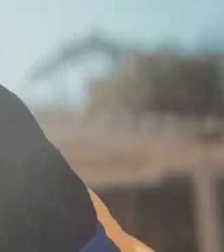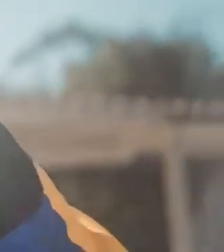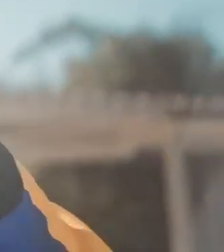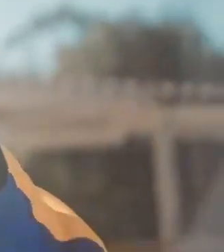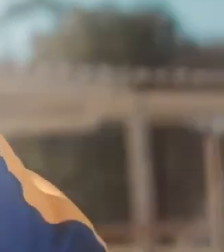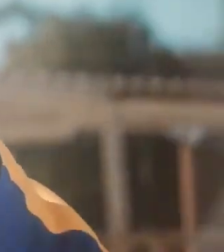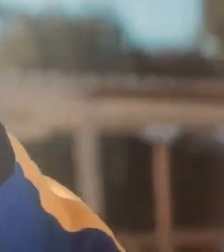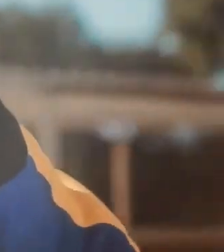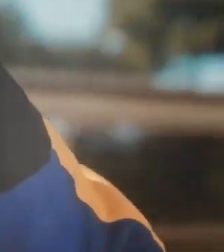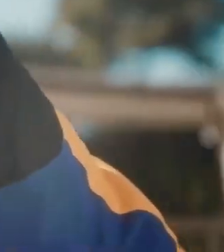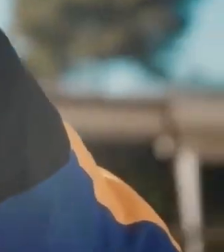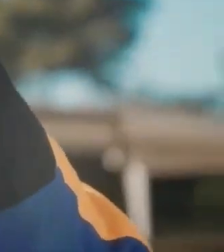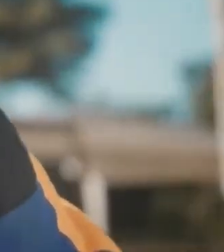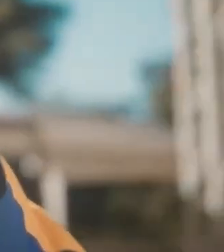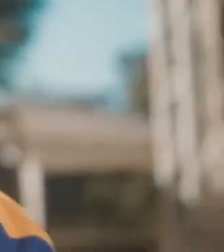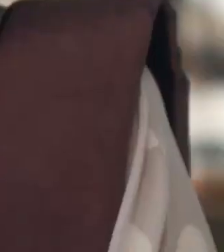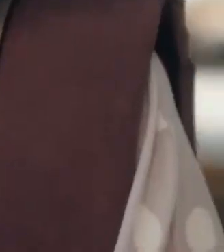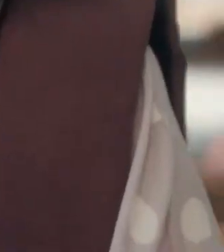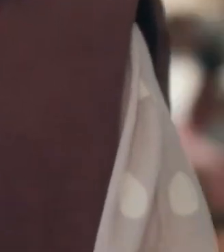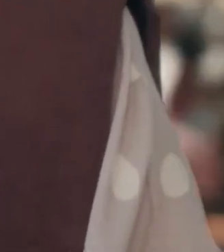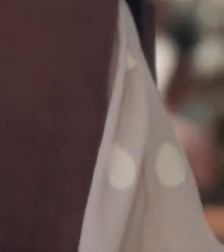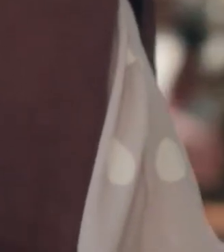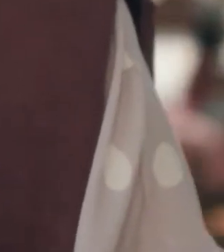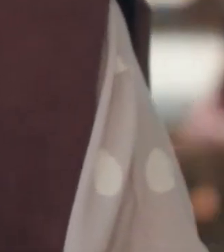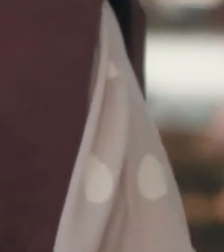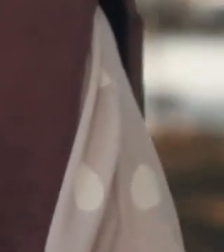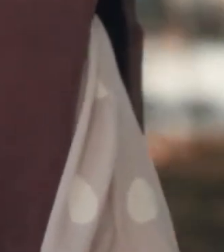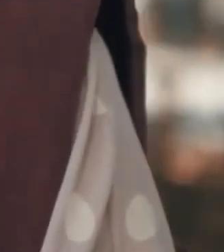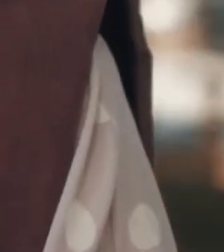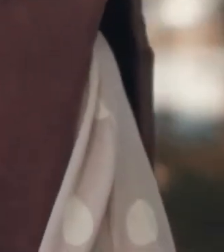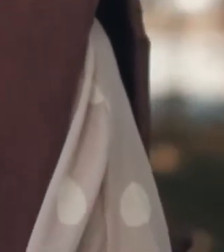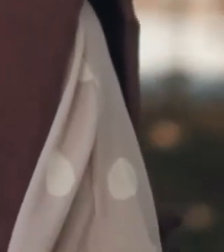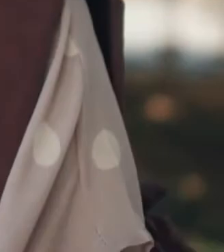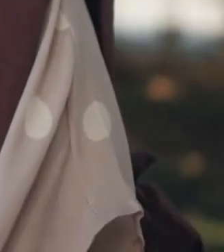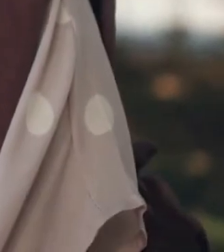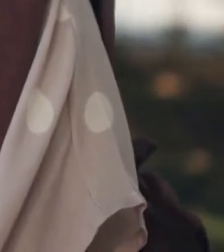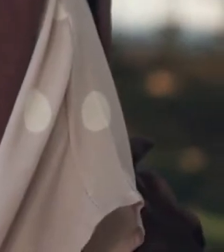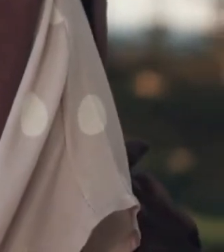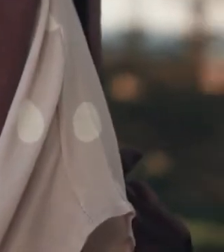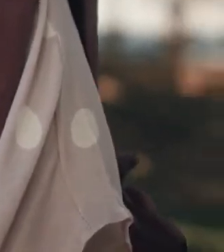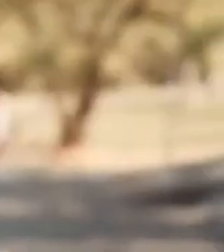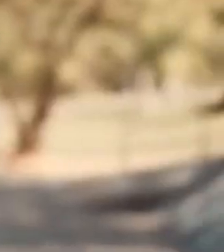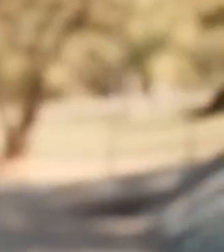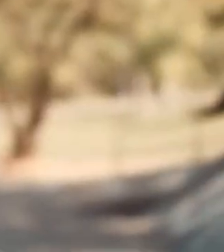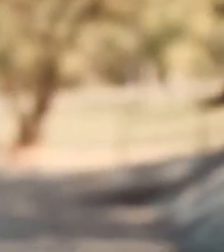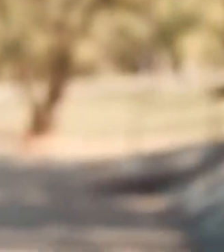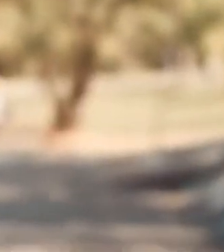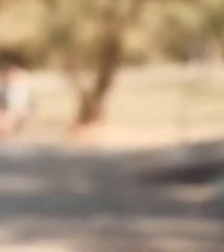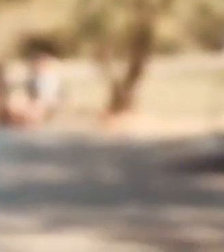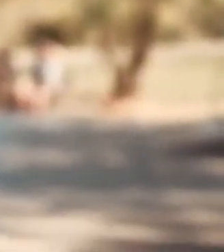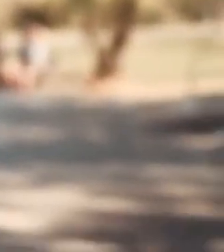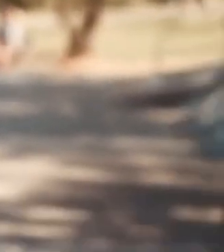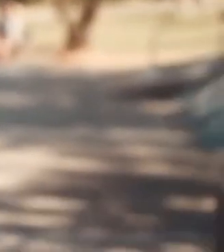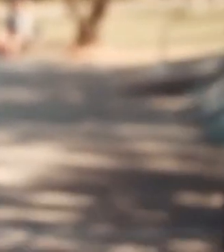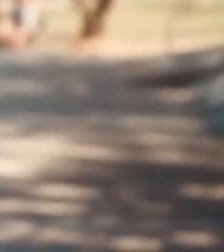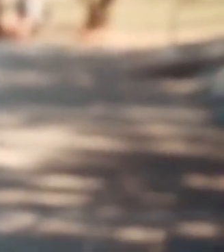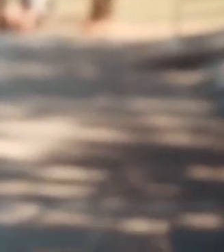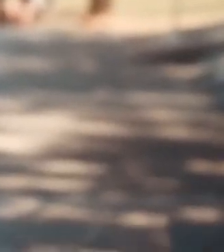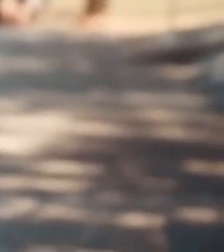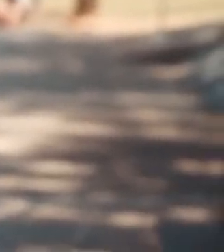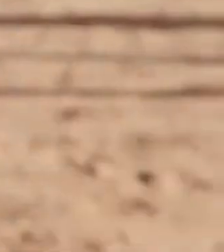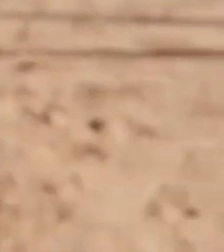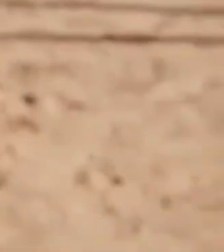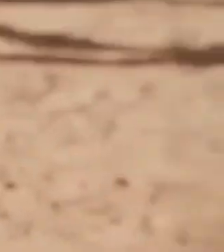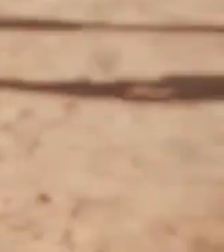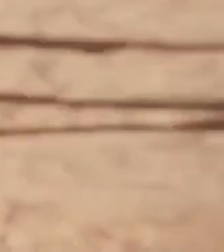faz 16 anos antes das próximas eleições, tira seu título de eleitor na internet e bora votar. A justiça eleitoral também é